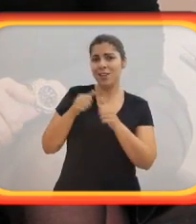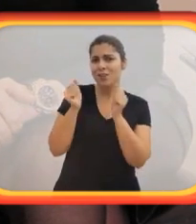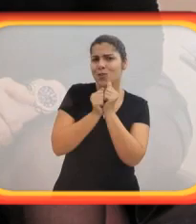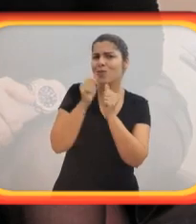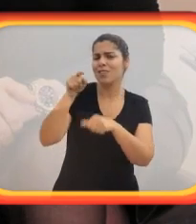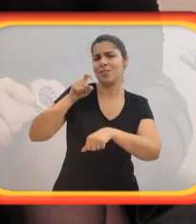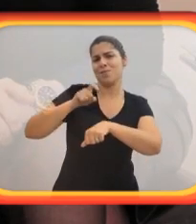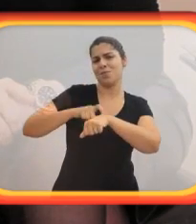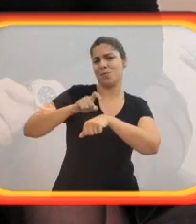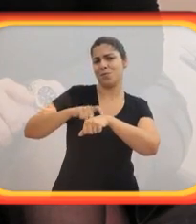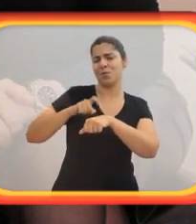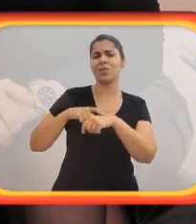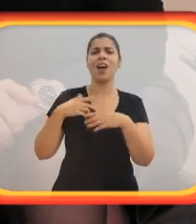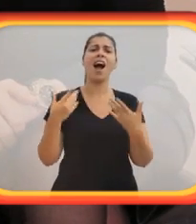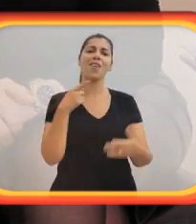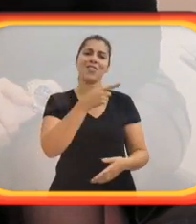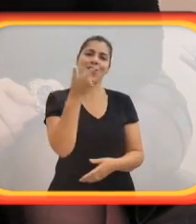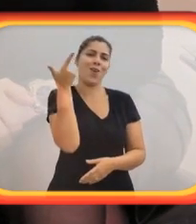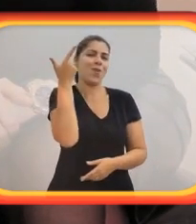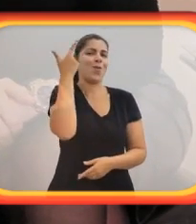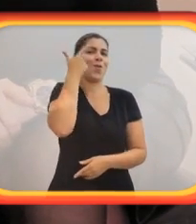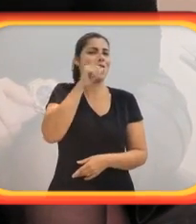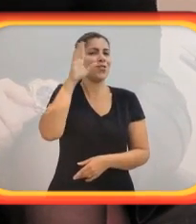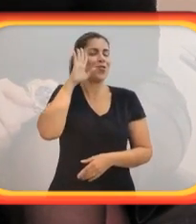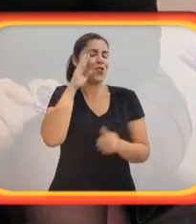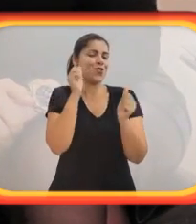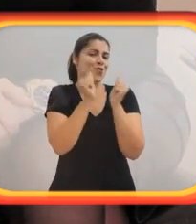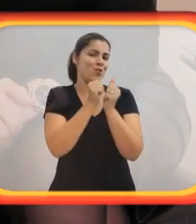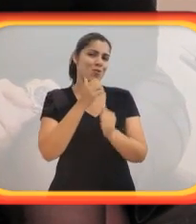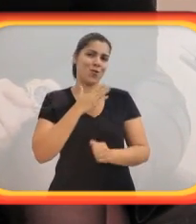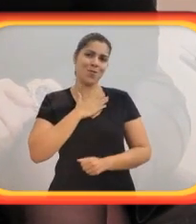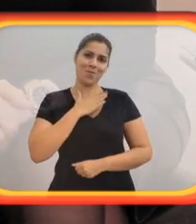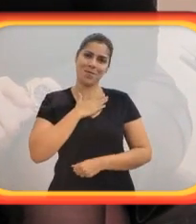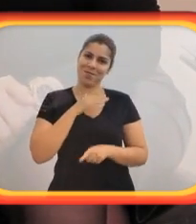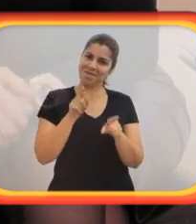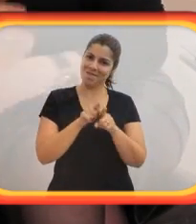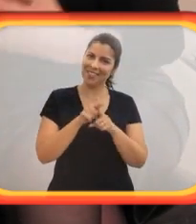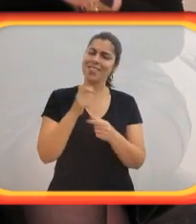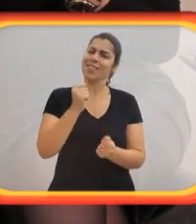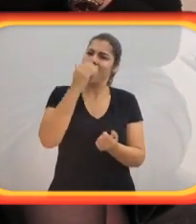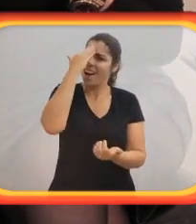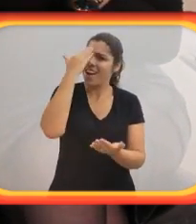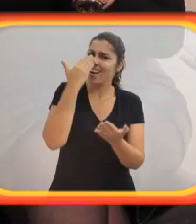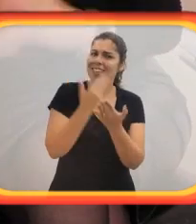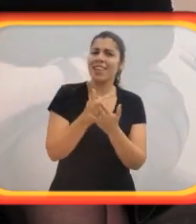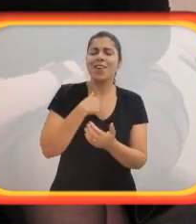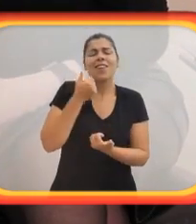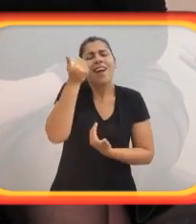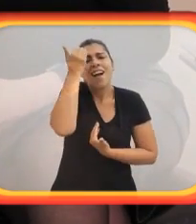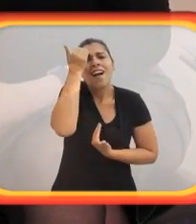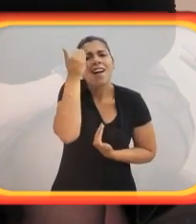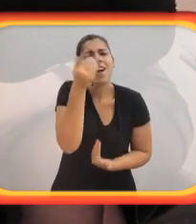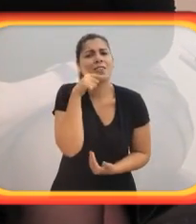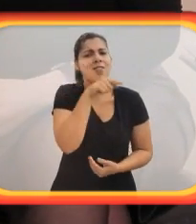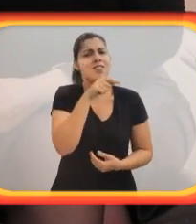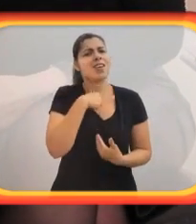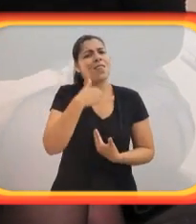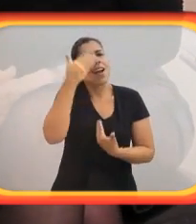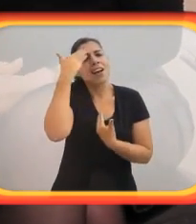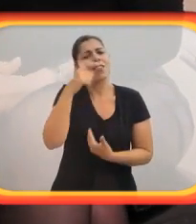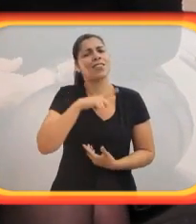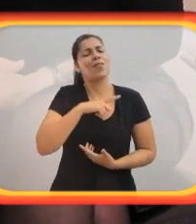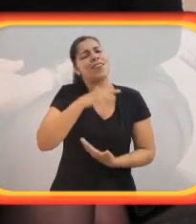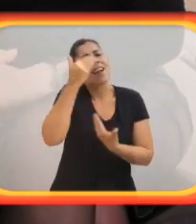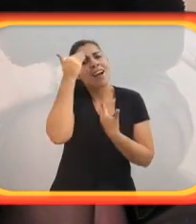você nesse momento. Você realizou um meu também, pode acreditar. Eu é que agradeço. Eu é que tenho que agradecer aqui. Muito obrigada.